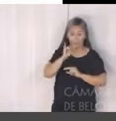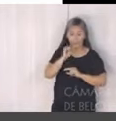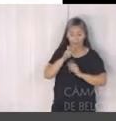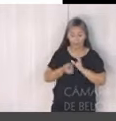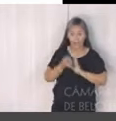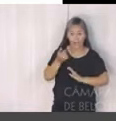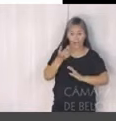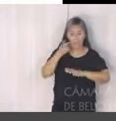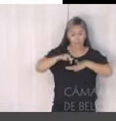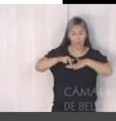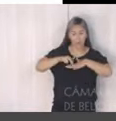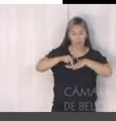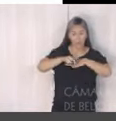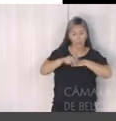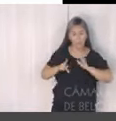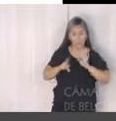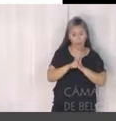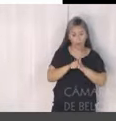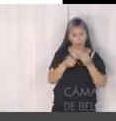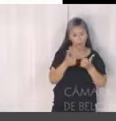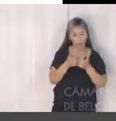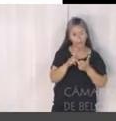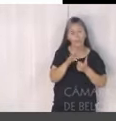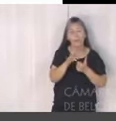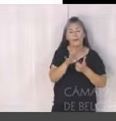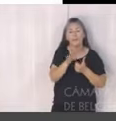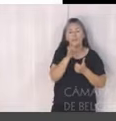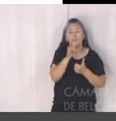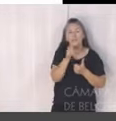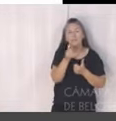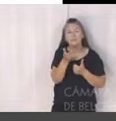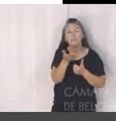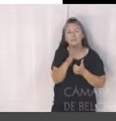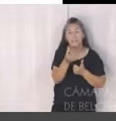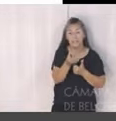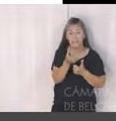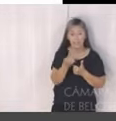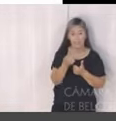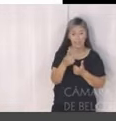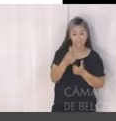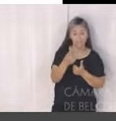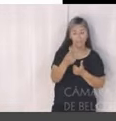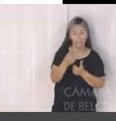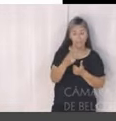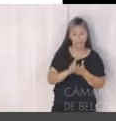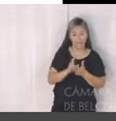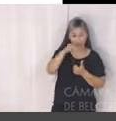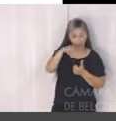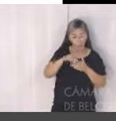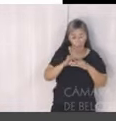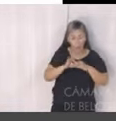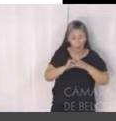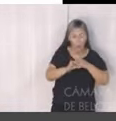preferenciais para o transporte coletivo. Nós estamos falando aqui de 67 km implantados até 2025. O Mobtec, que é a implantação do